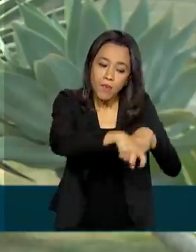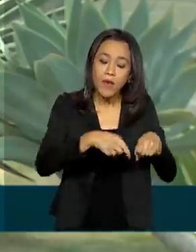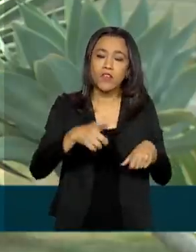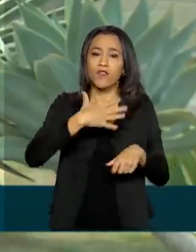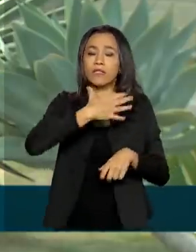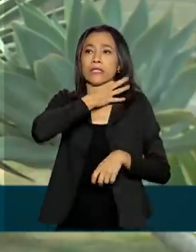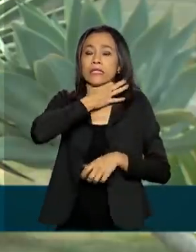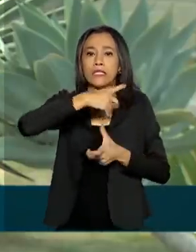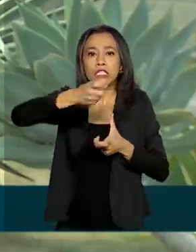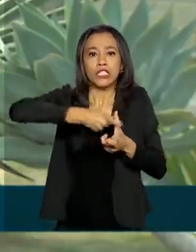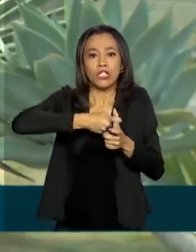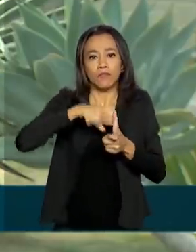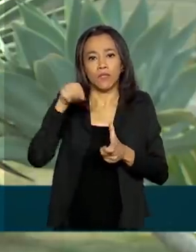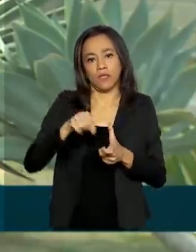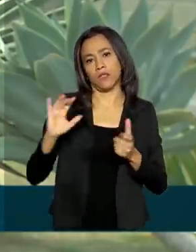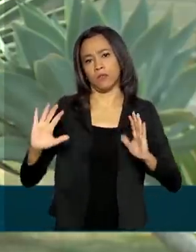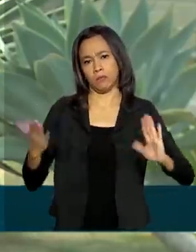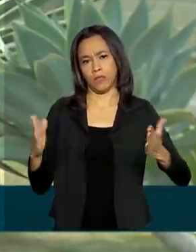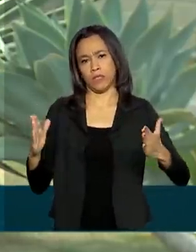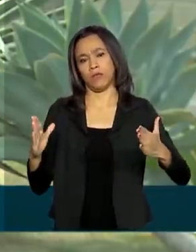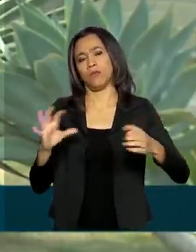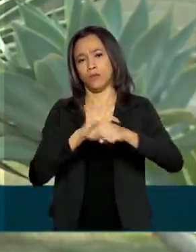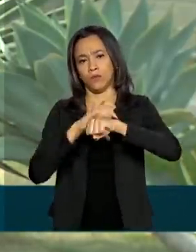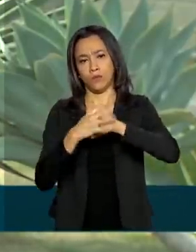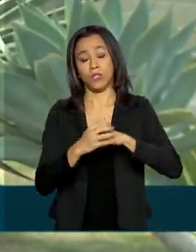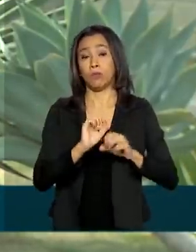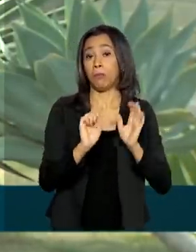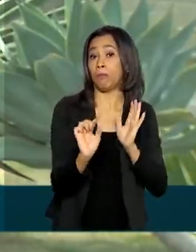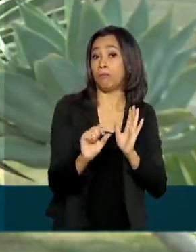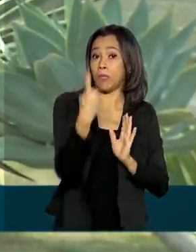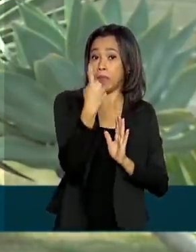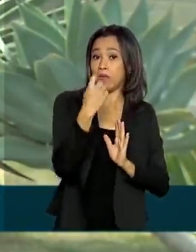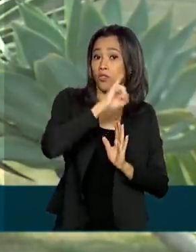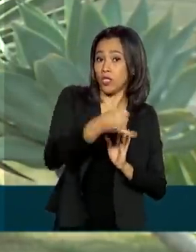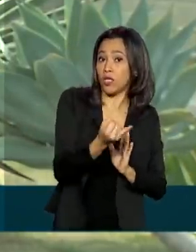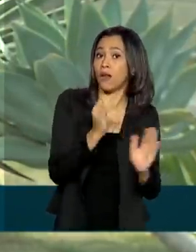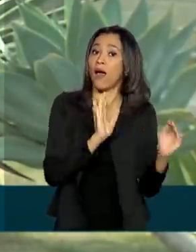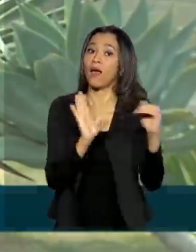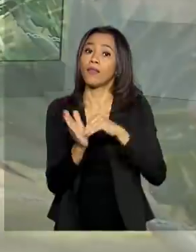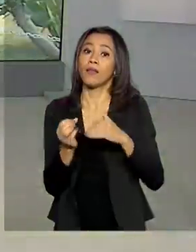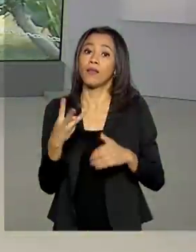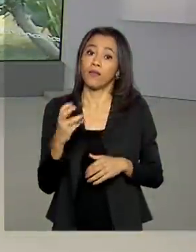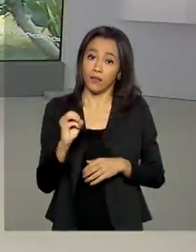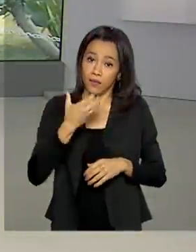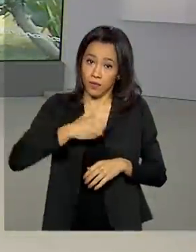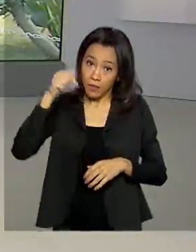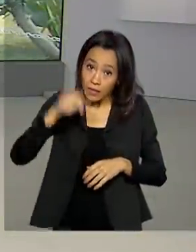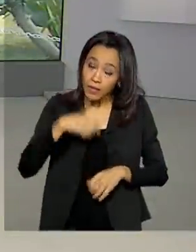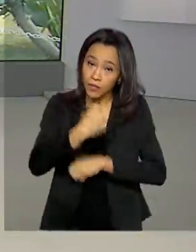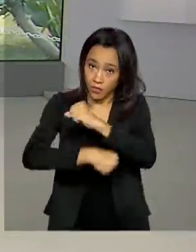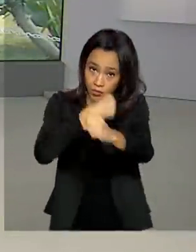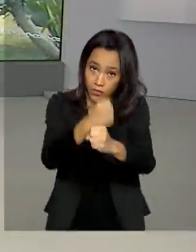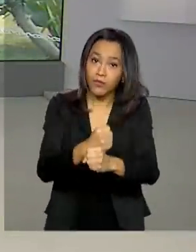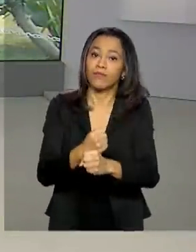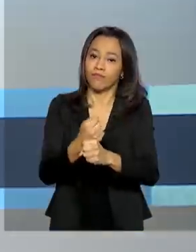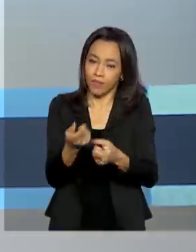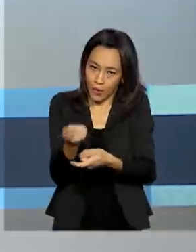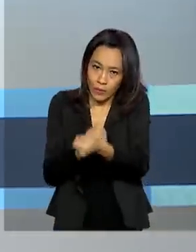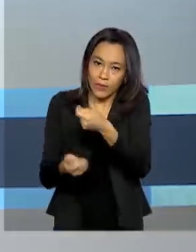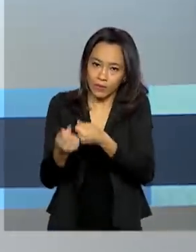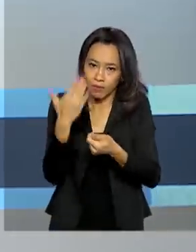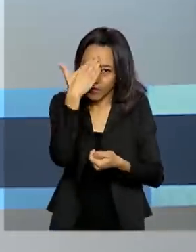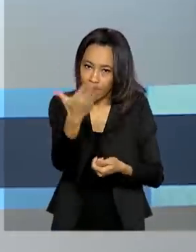vencidas aí no período de 1º de janeiro a 30 de dezembro deste ano. Renata. Obrigada, Glauco, pelas suas informações.